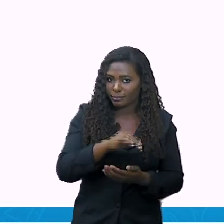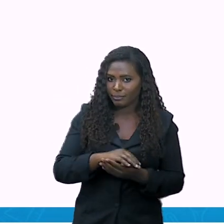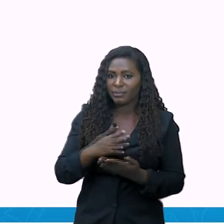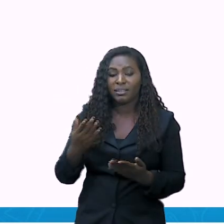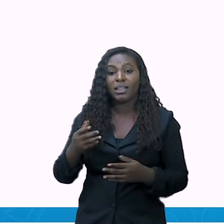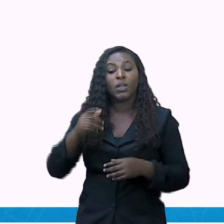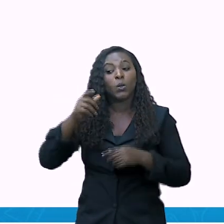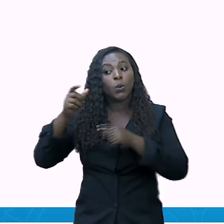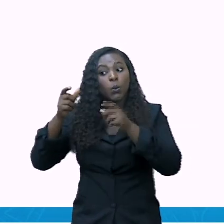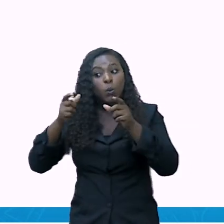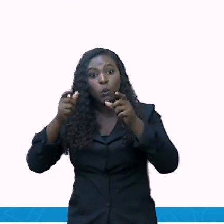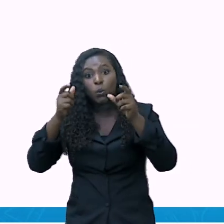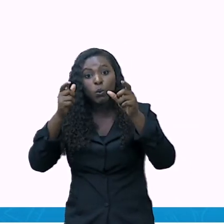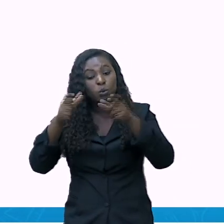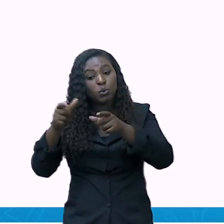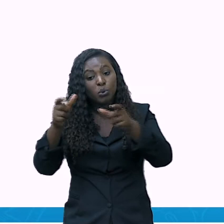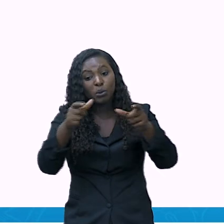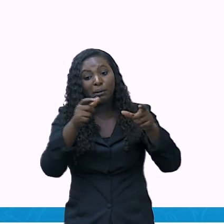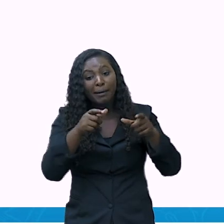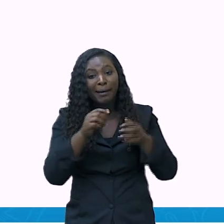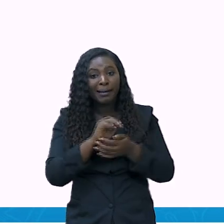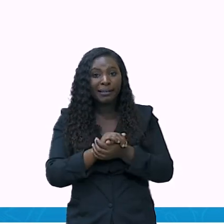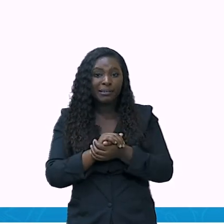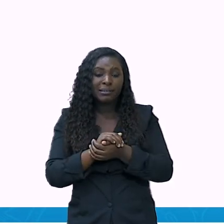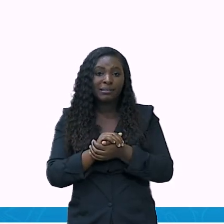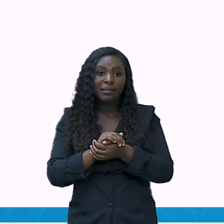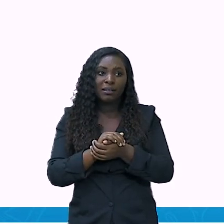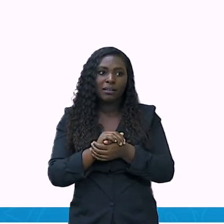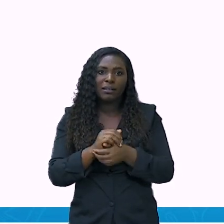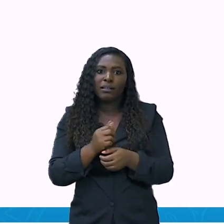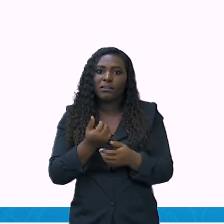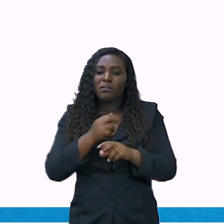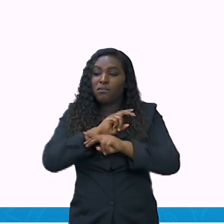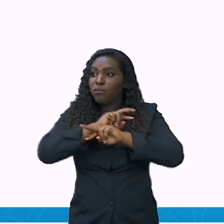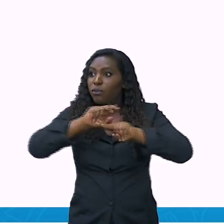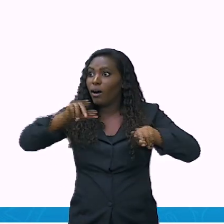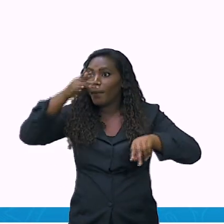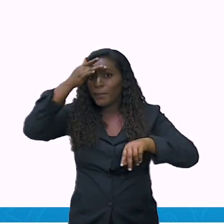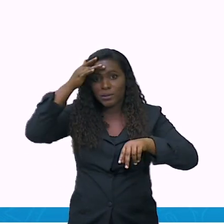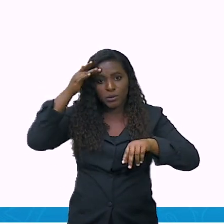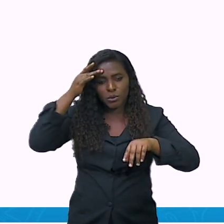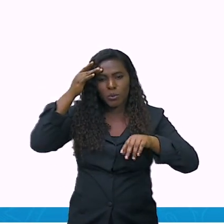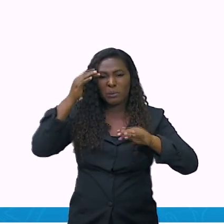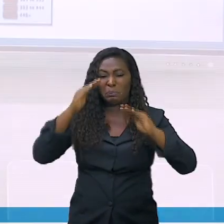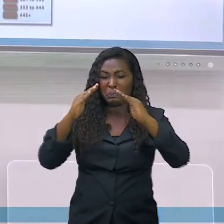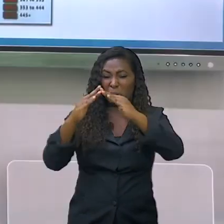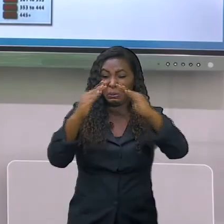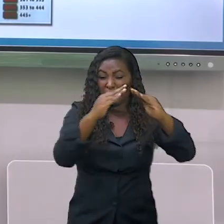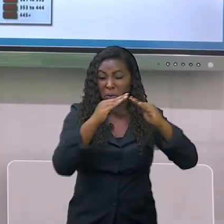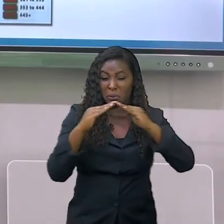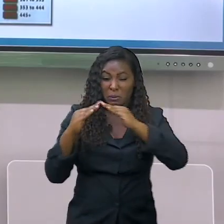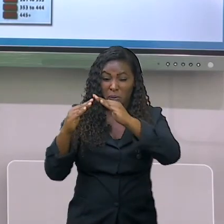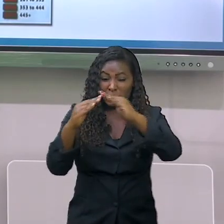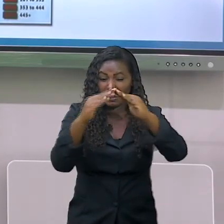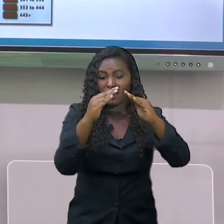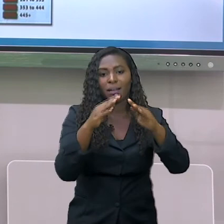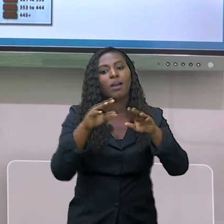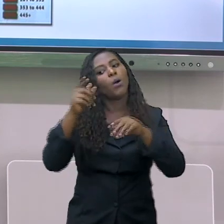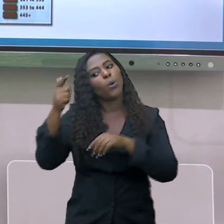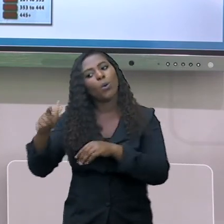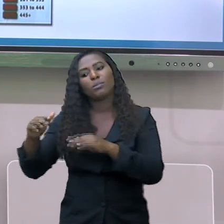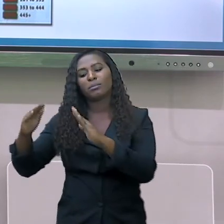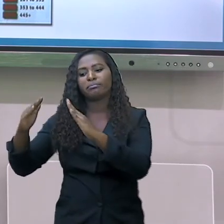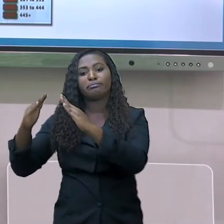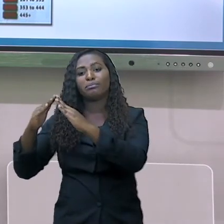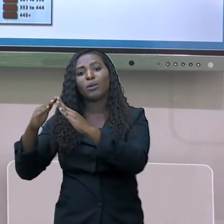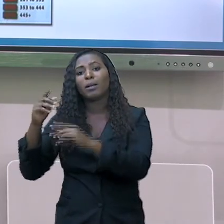vazios demográficos, principalmente devido à ação do clima. Tranquilo aí, pessoal?